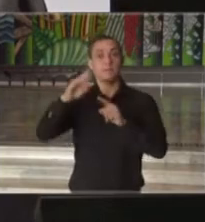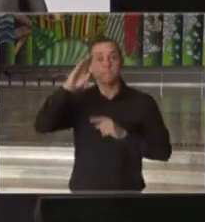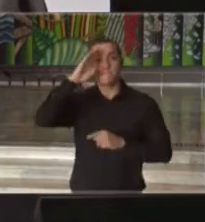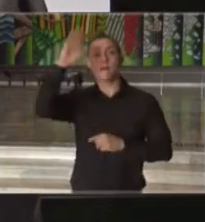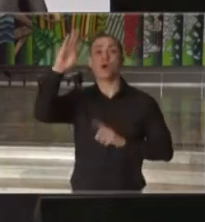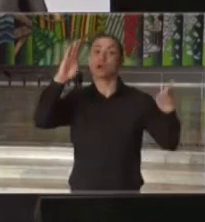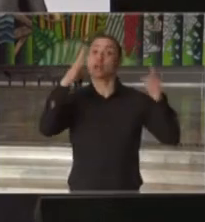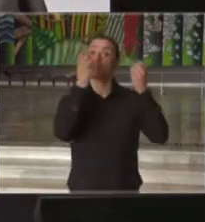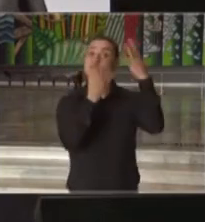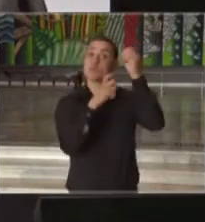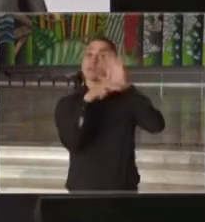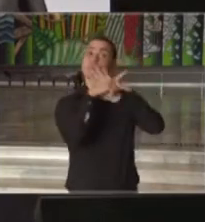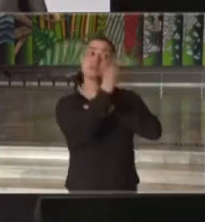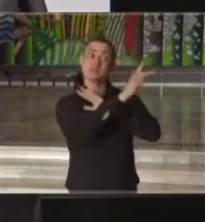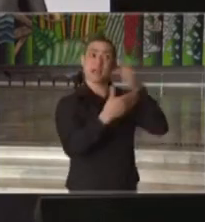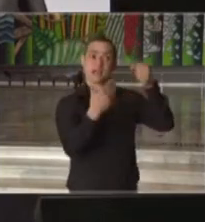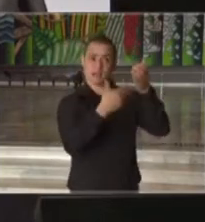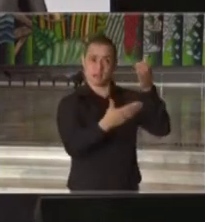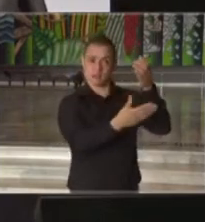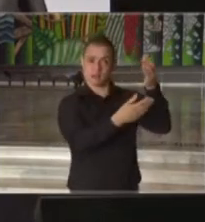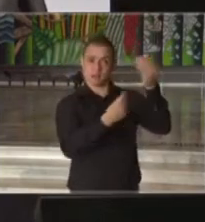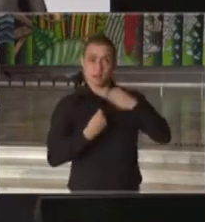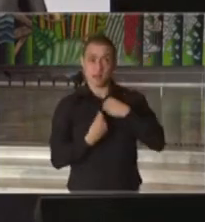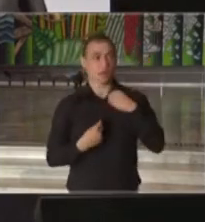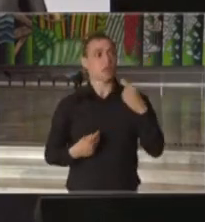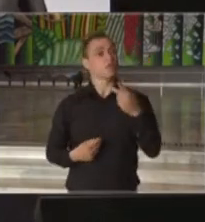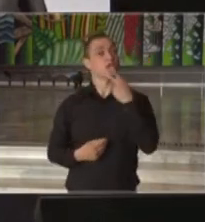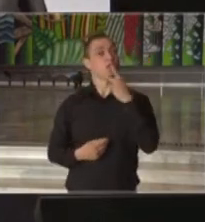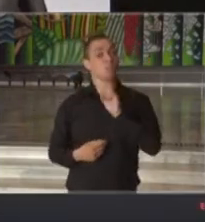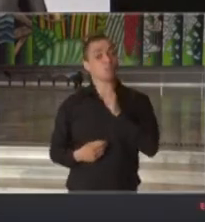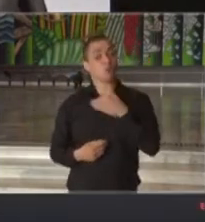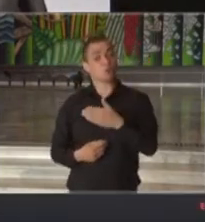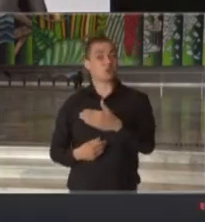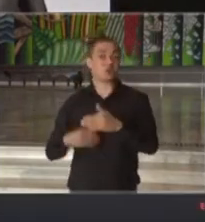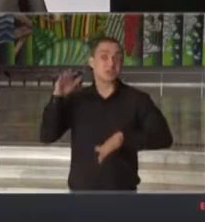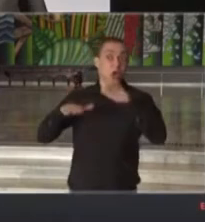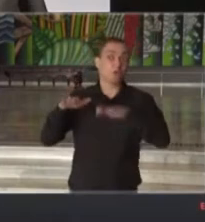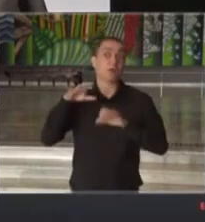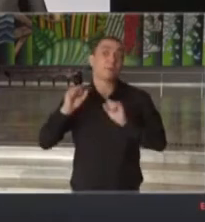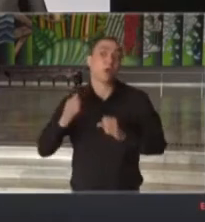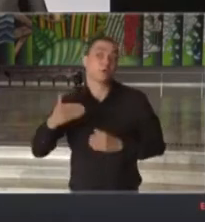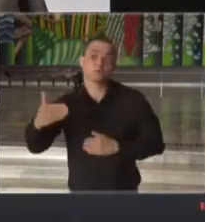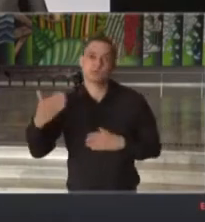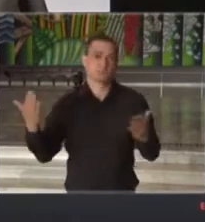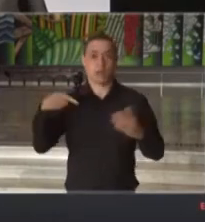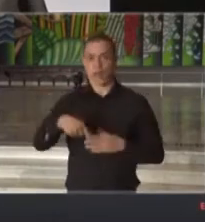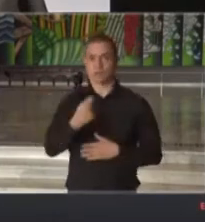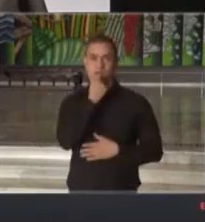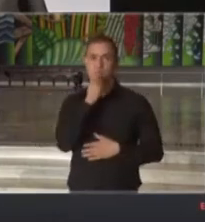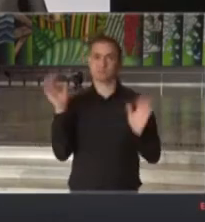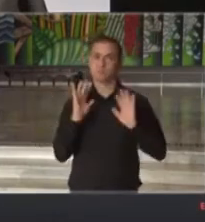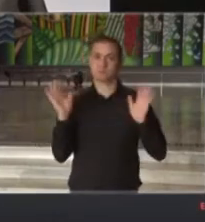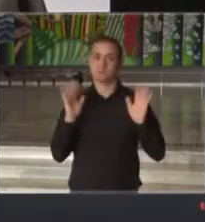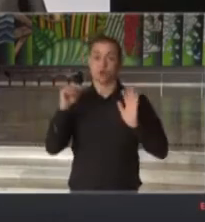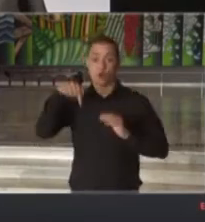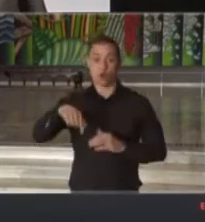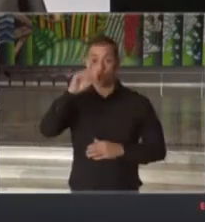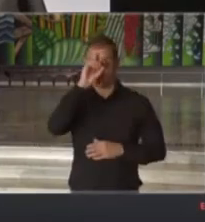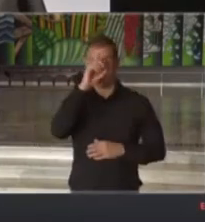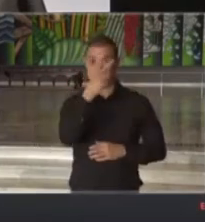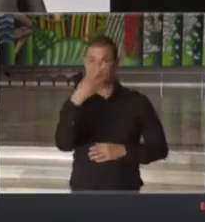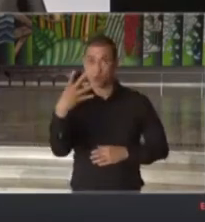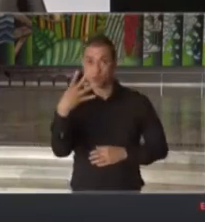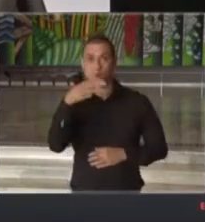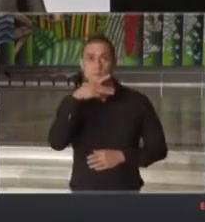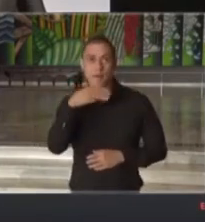em dados e informações. Eu não digo que não possamos chegar até este momento, mas até hoje, dia 24 de